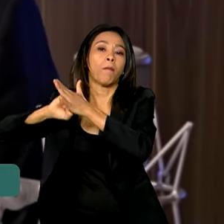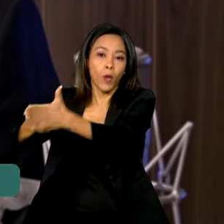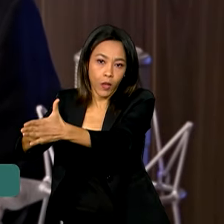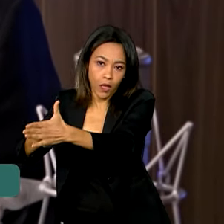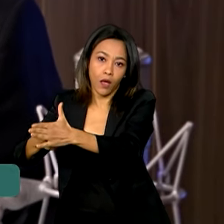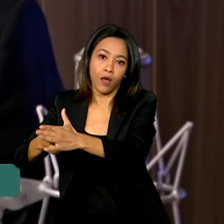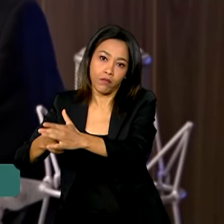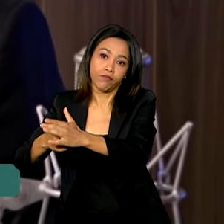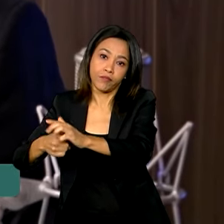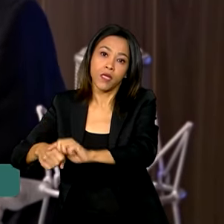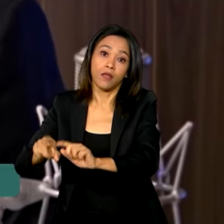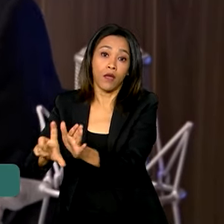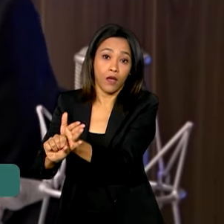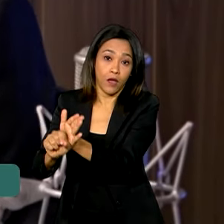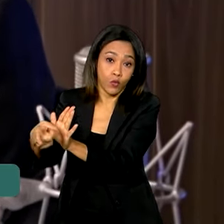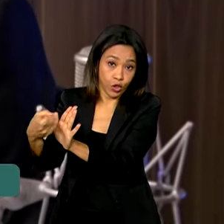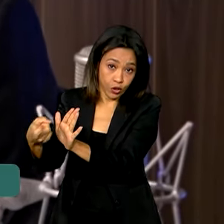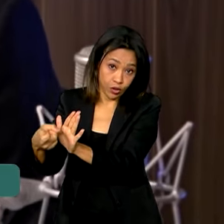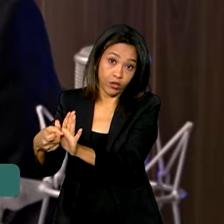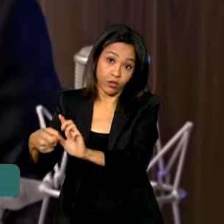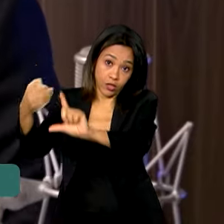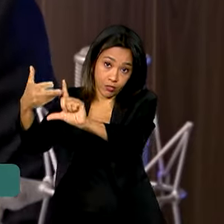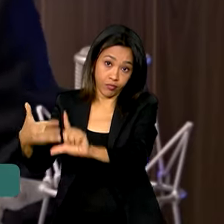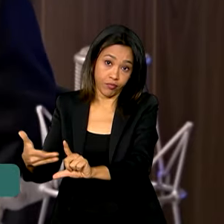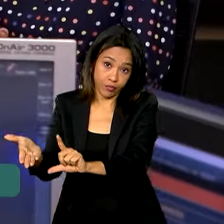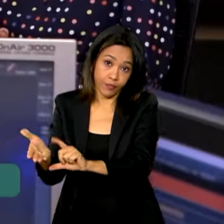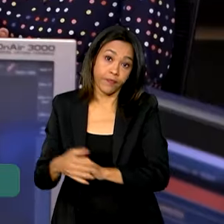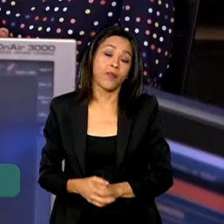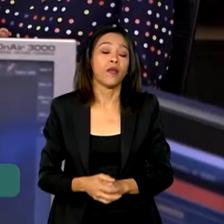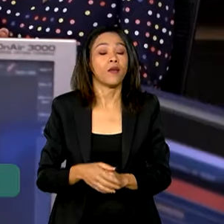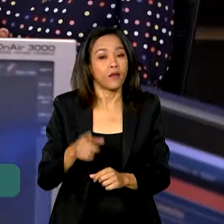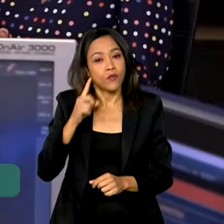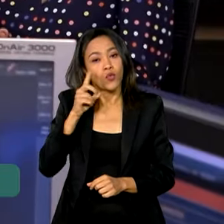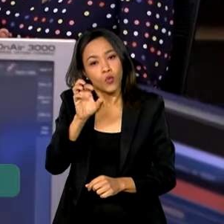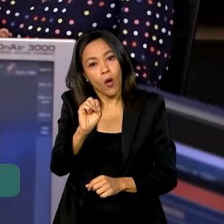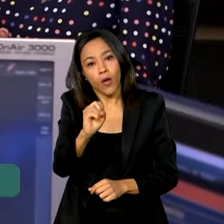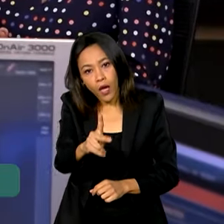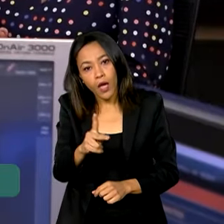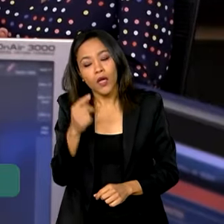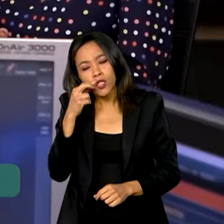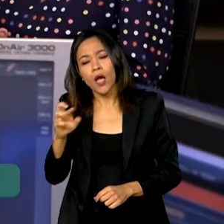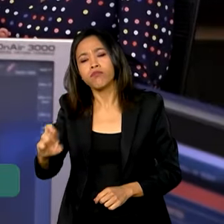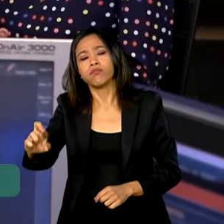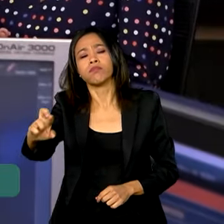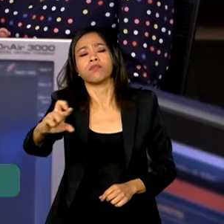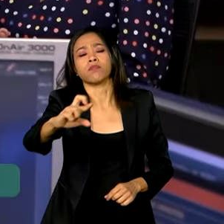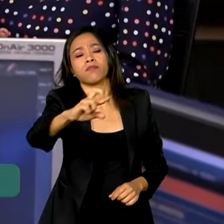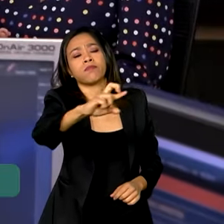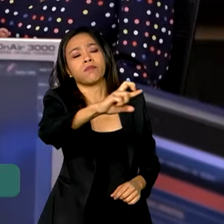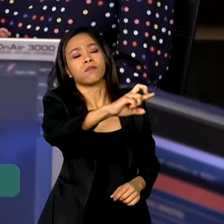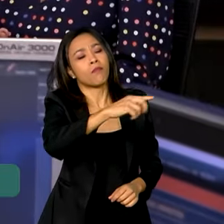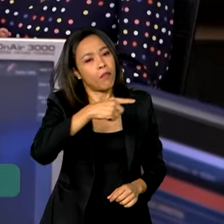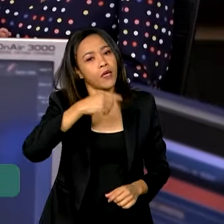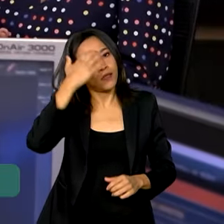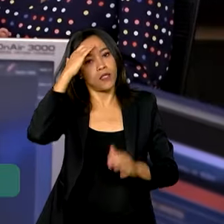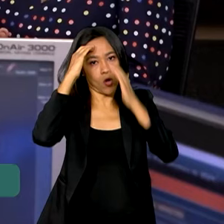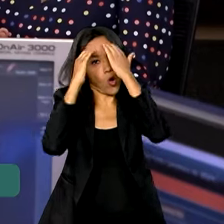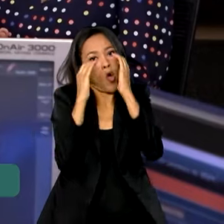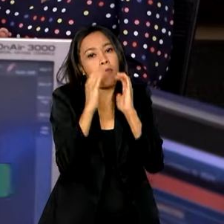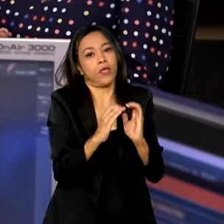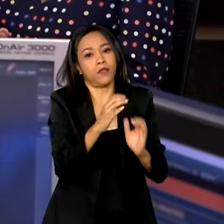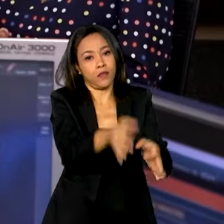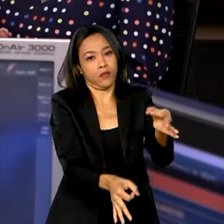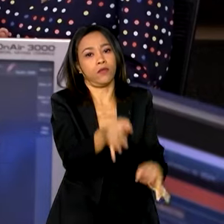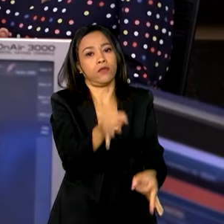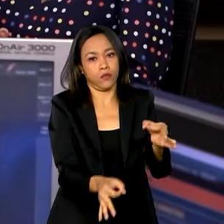bloquear o X. Então, está sendo verificado isso, como todas as outras, para que a decisão judicial se cumpra e o